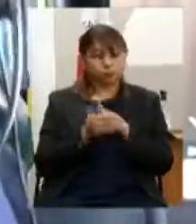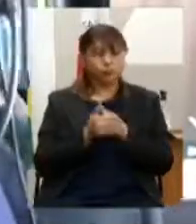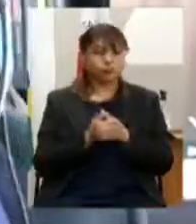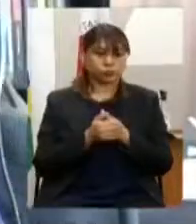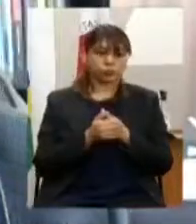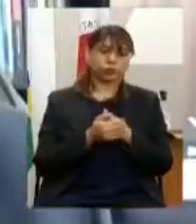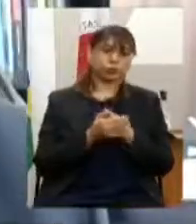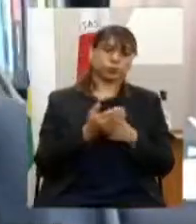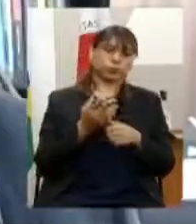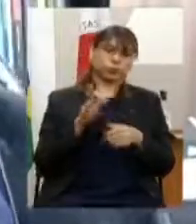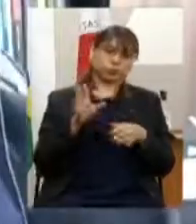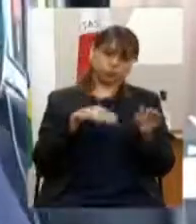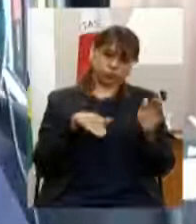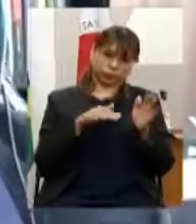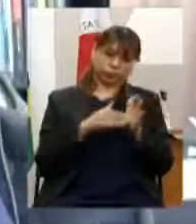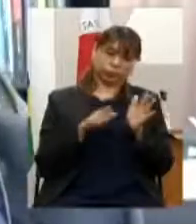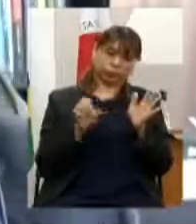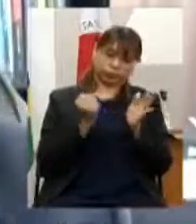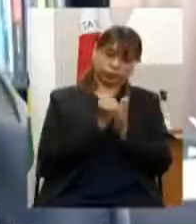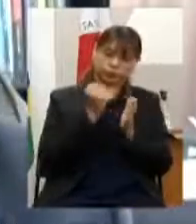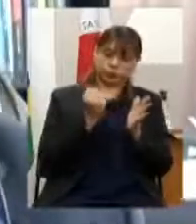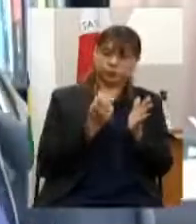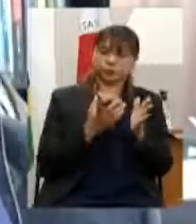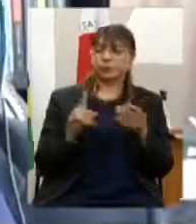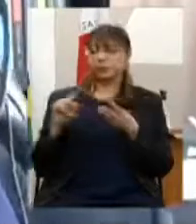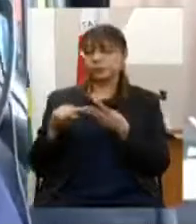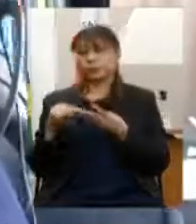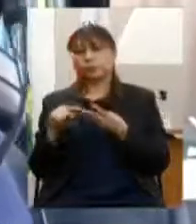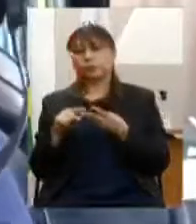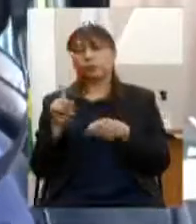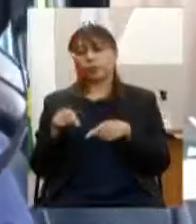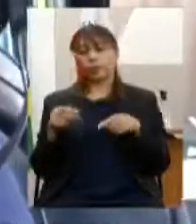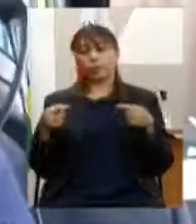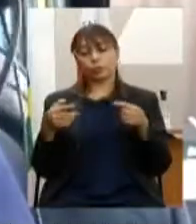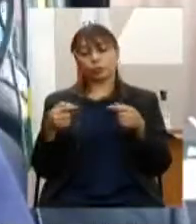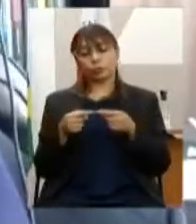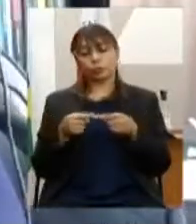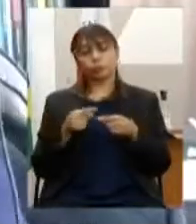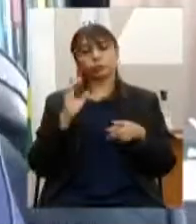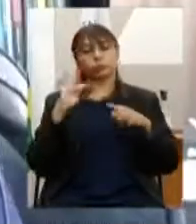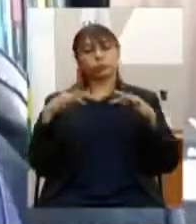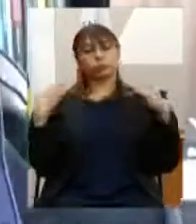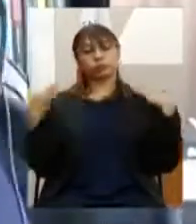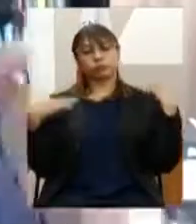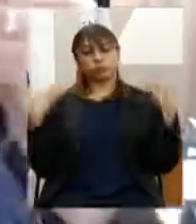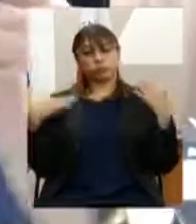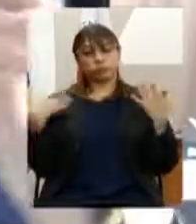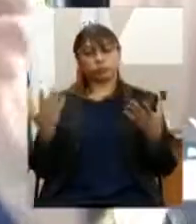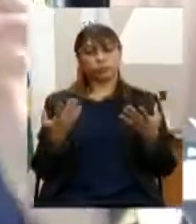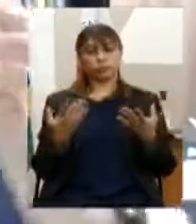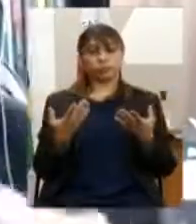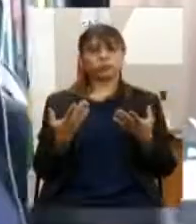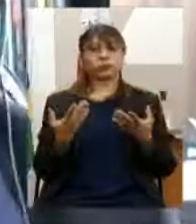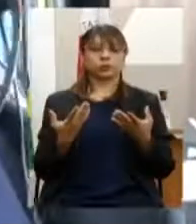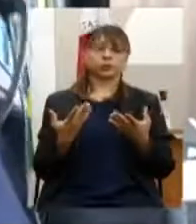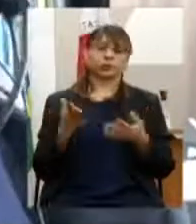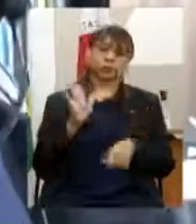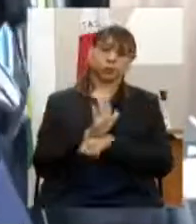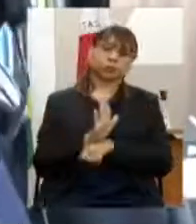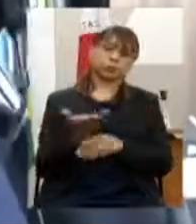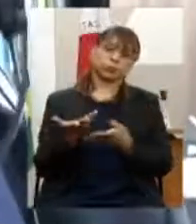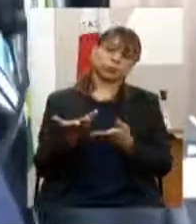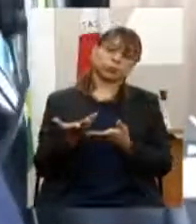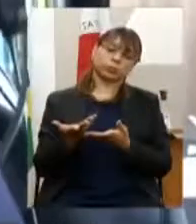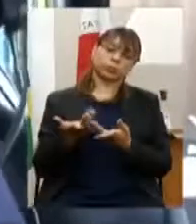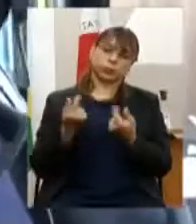terceiro subgrupo trabalha com a produção de segmentos turísticos e contempla a questão do apoio financeiro ao setor